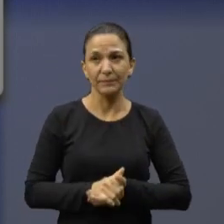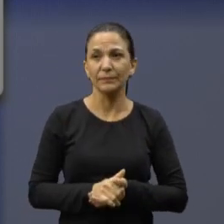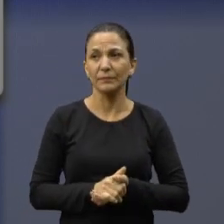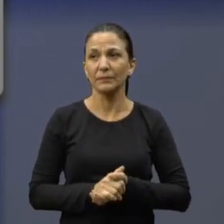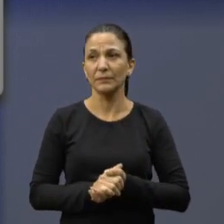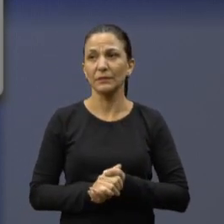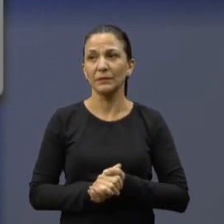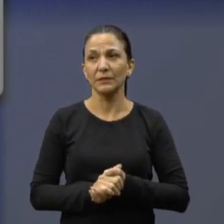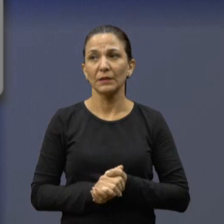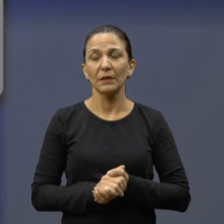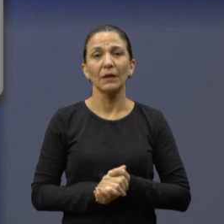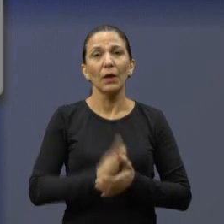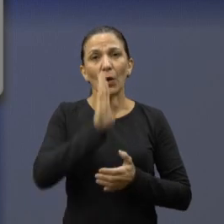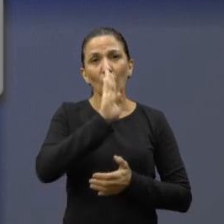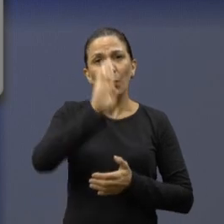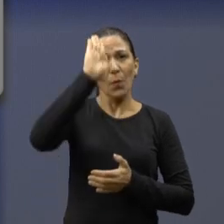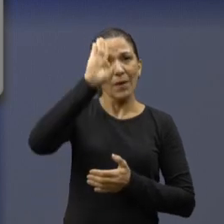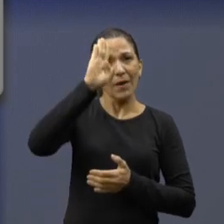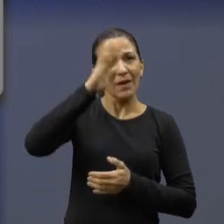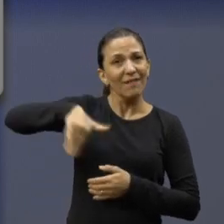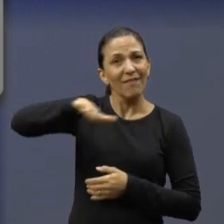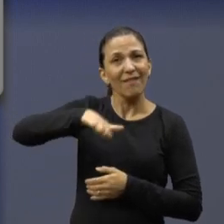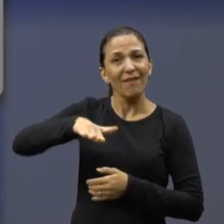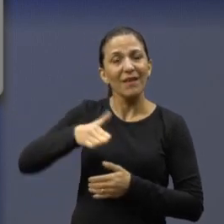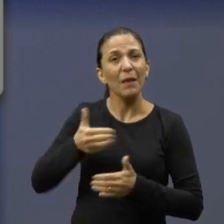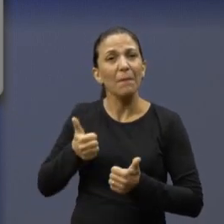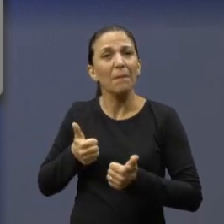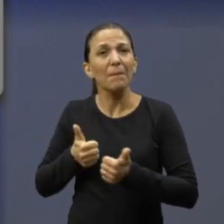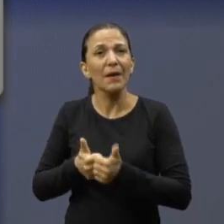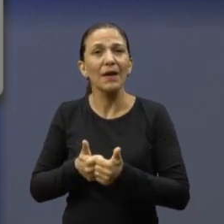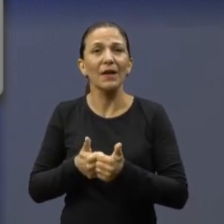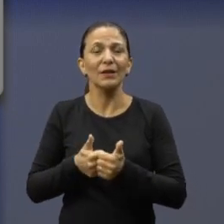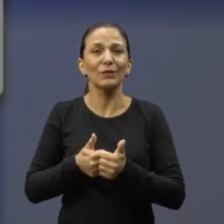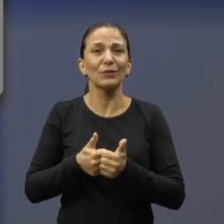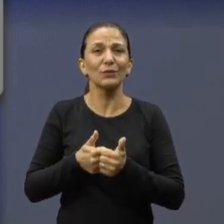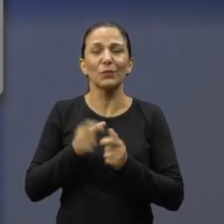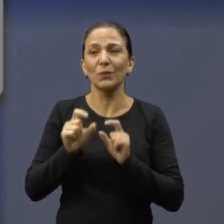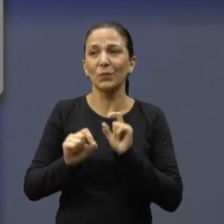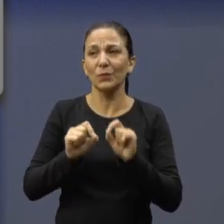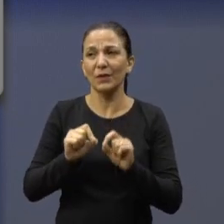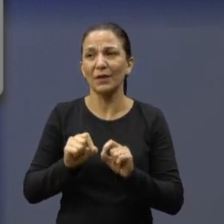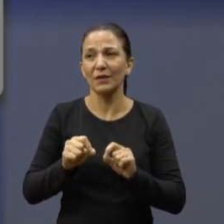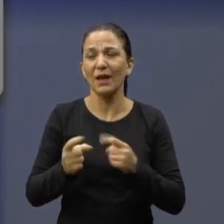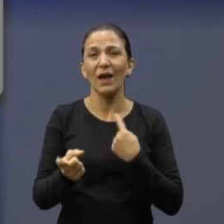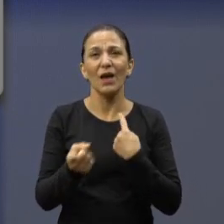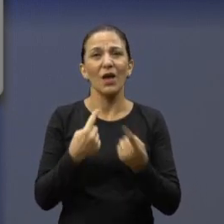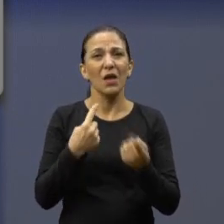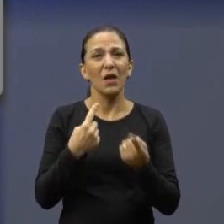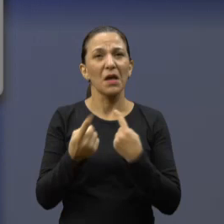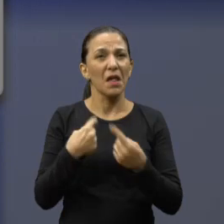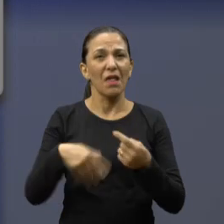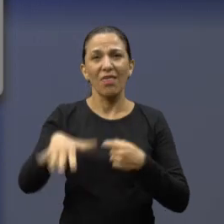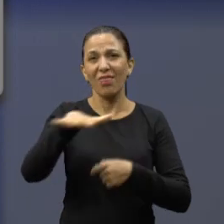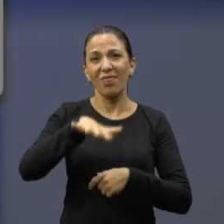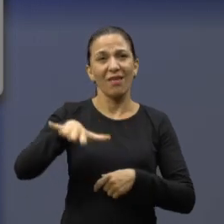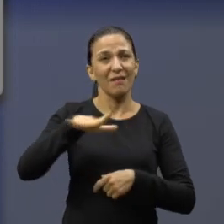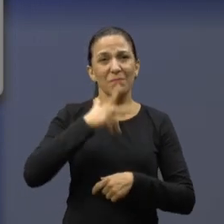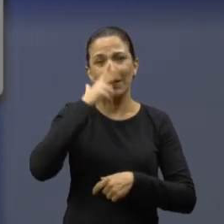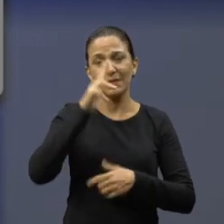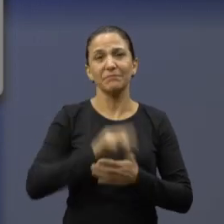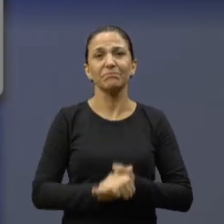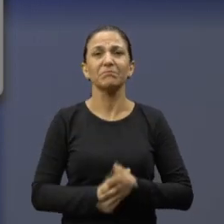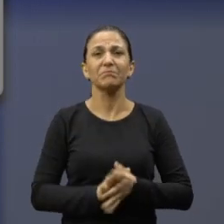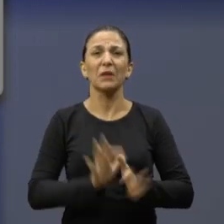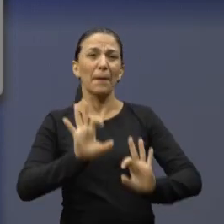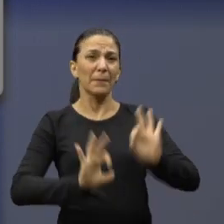atuação do bombeiro. Está lá na lateral, no extremo, com série de problemas, com via expressa inundando-se. Planejamento.